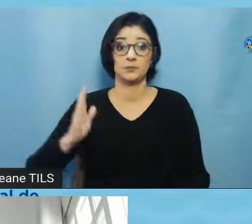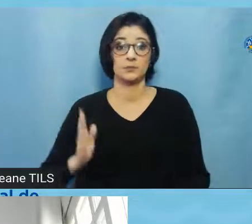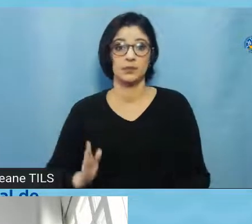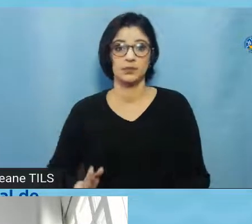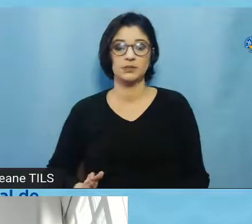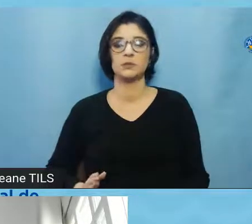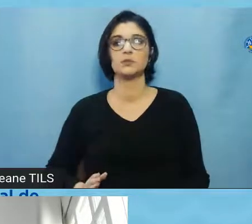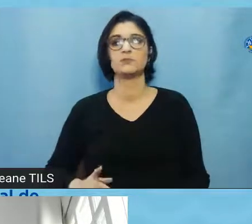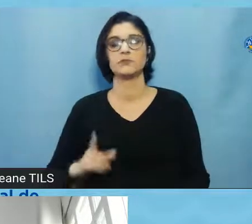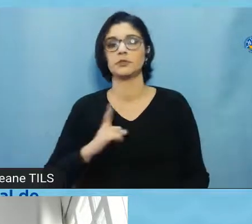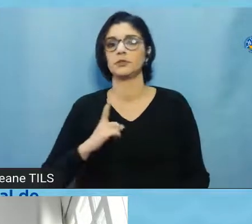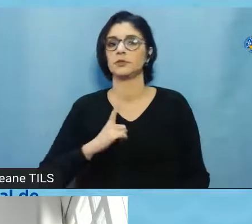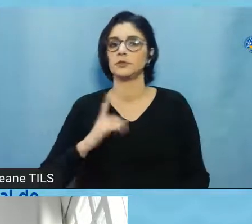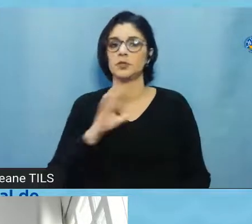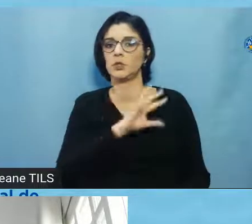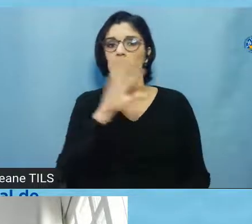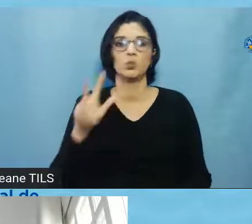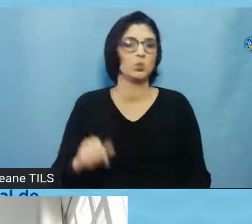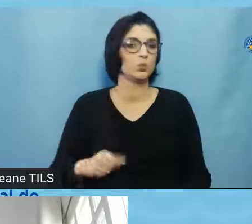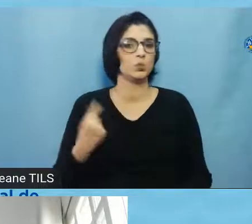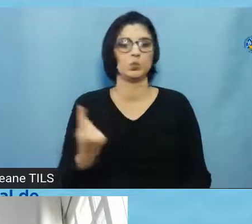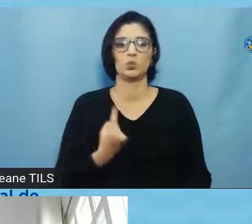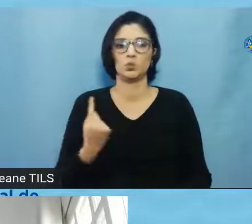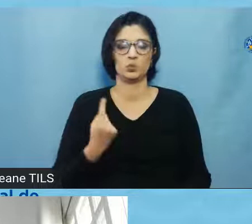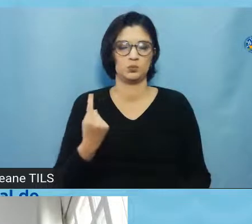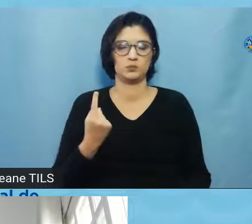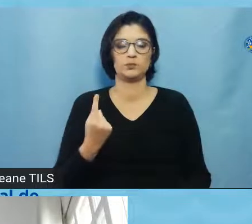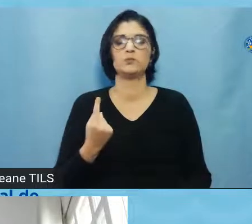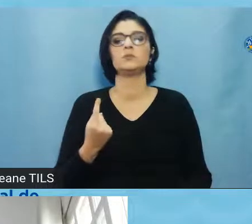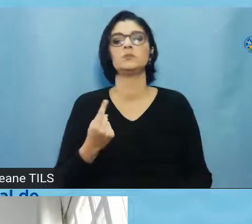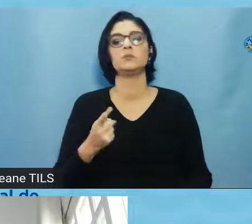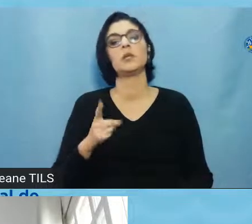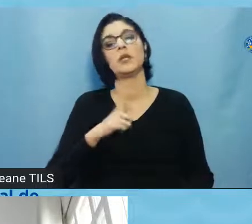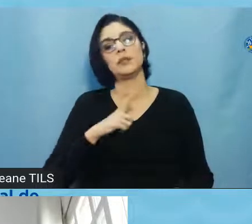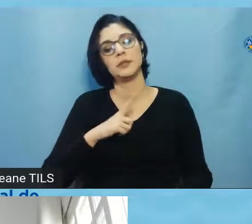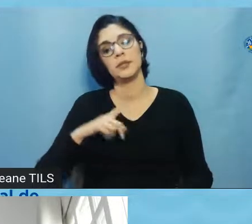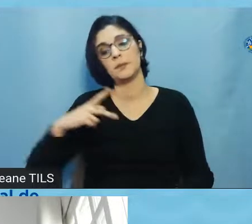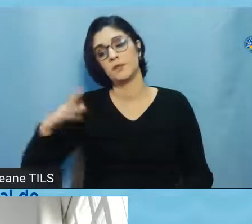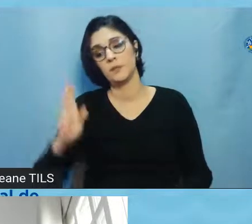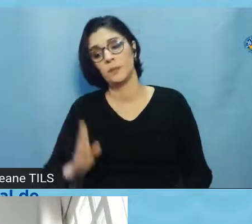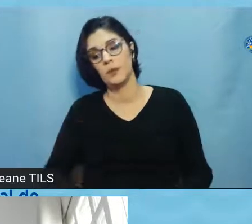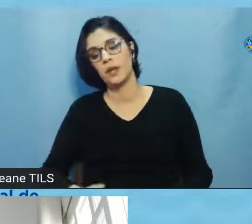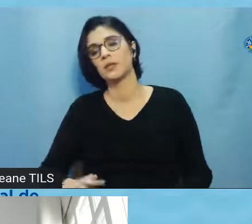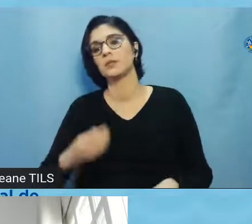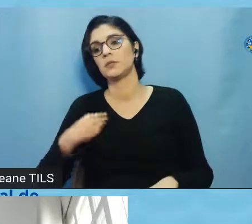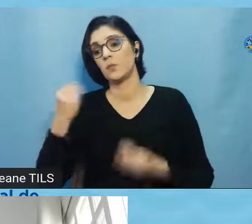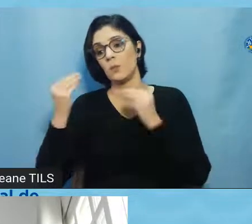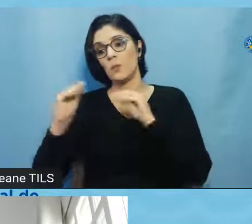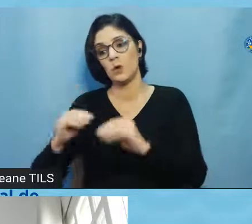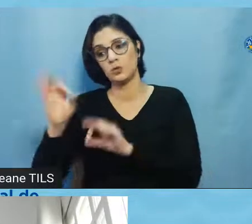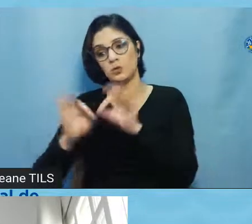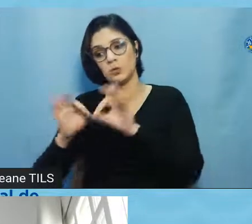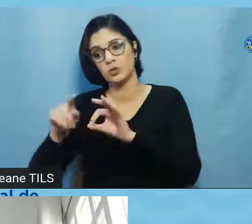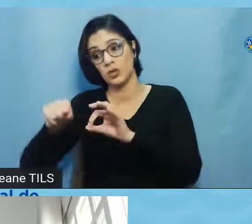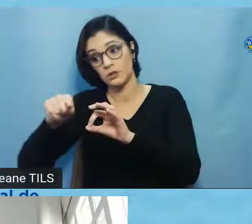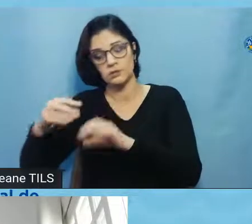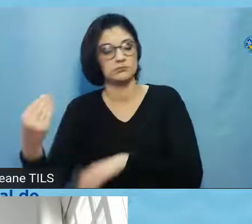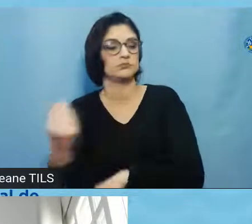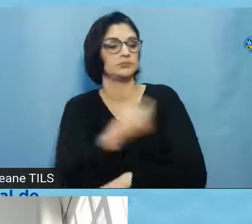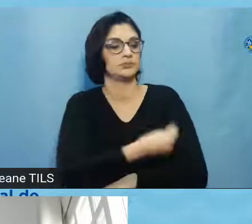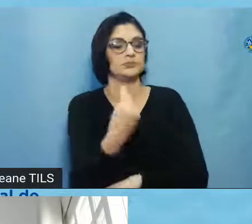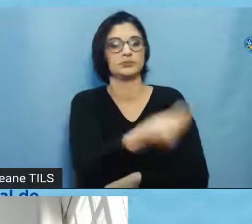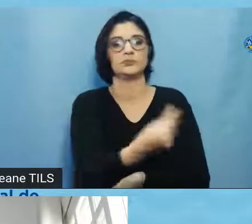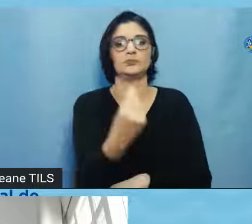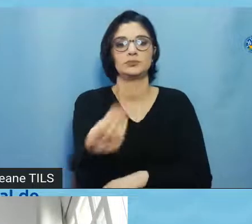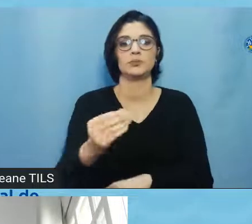a gente tem tudo unificado e o direcionamento dos comitês, ele é feito pela própria plataforma, claro, sempre que possível na instituição vinculada.